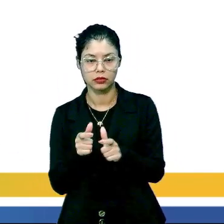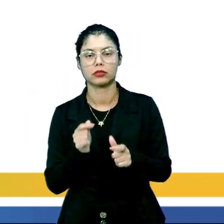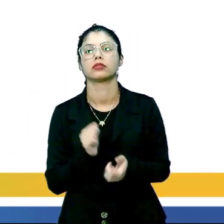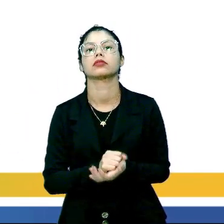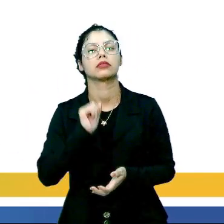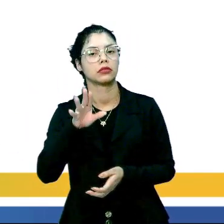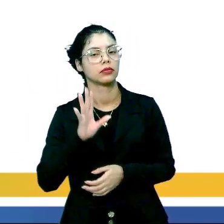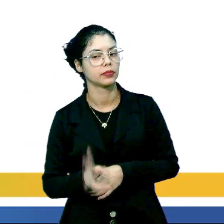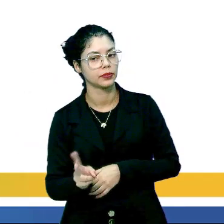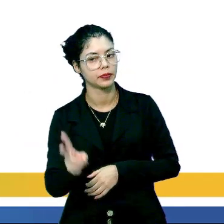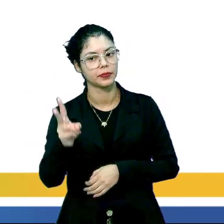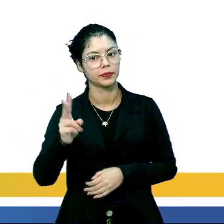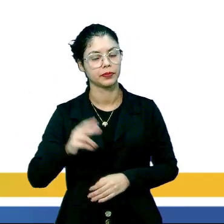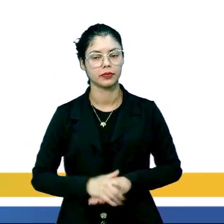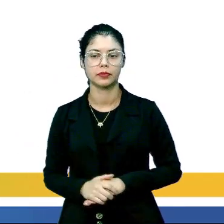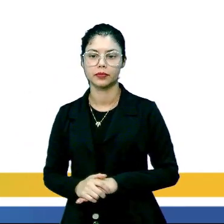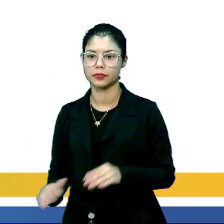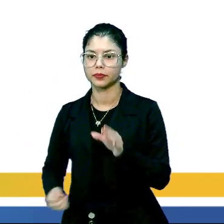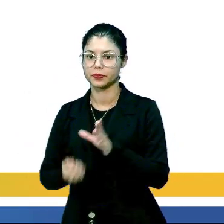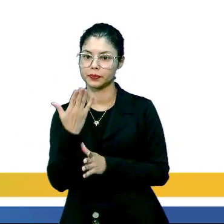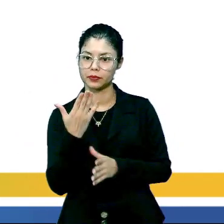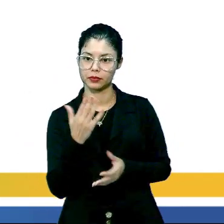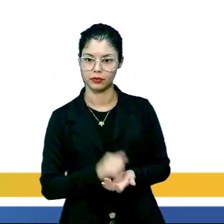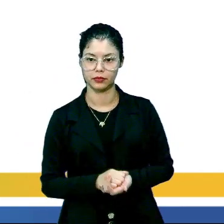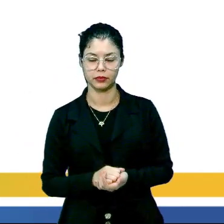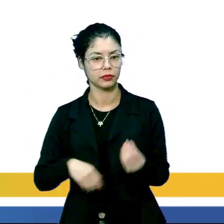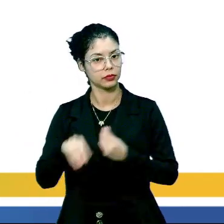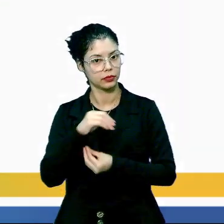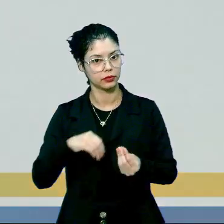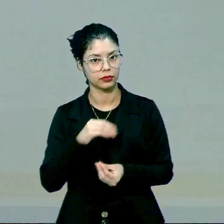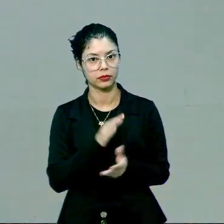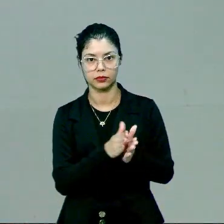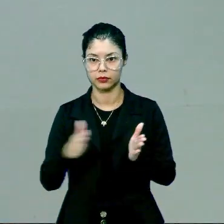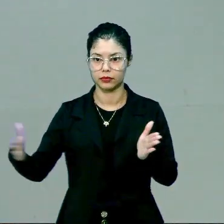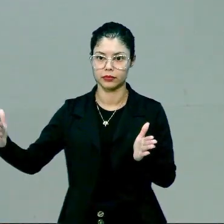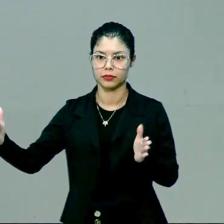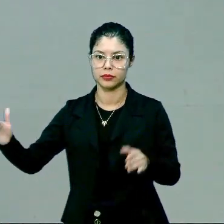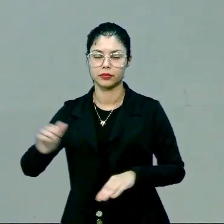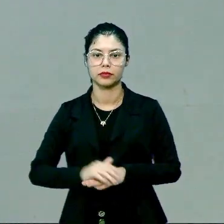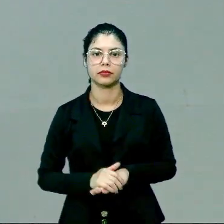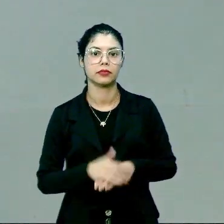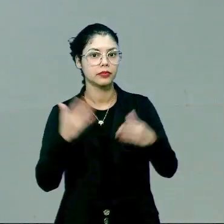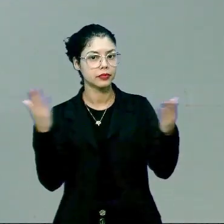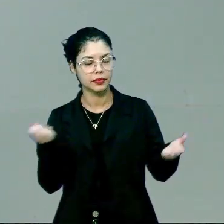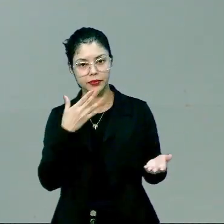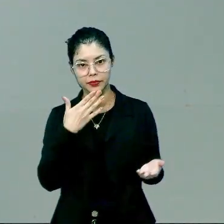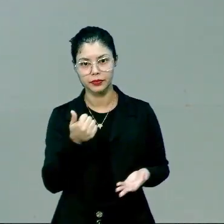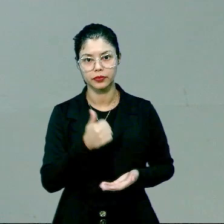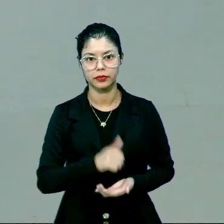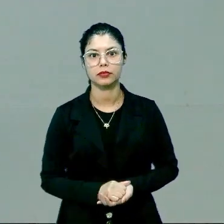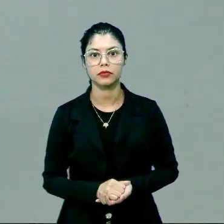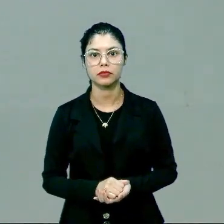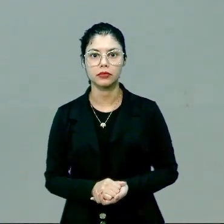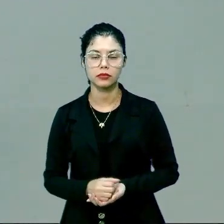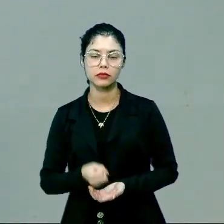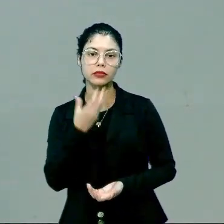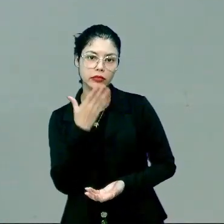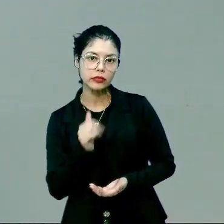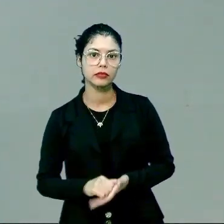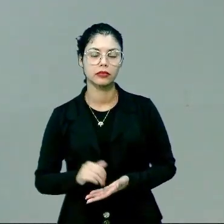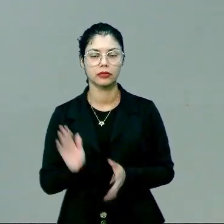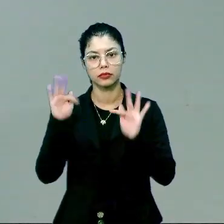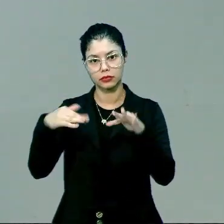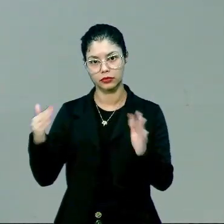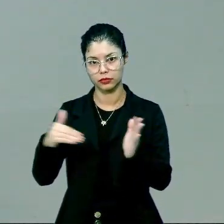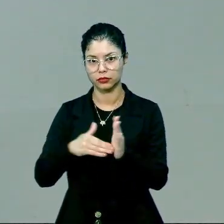e, assim, sucessivamente, criando, então, uma reação em cadeia. E aí, pessoal, tudo bem? Bom, gente, obrigado